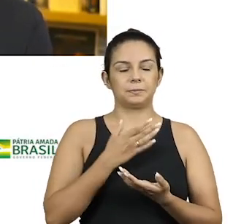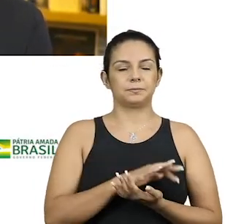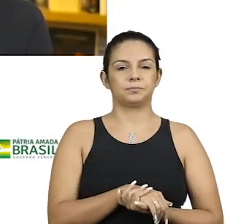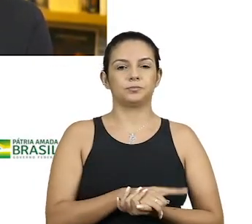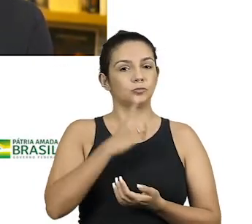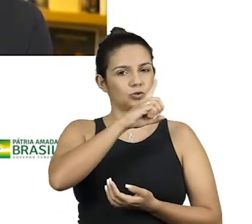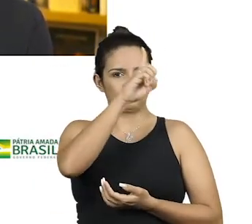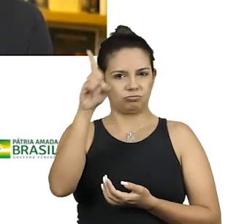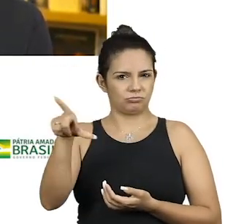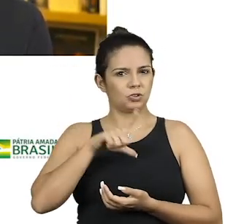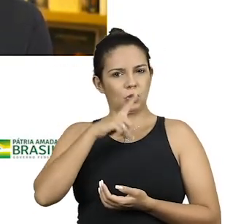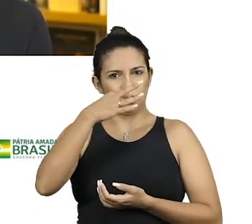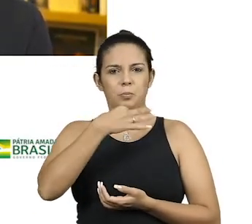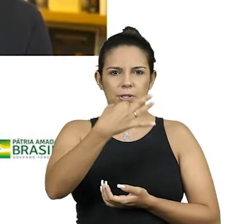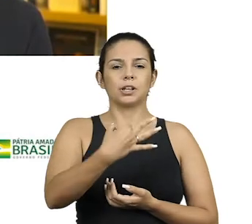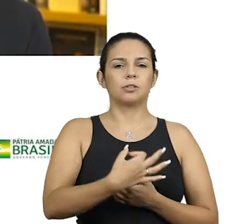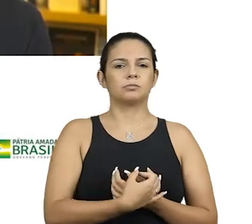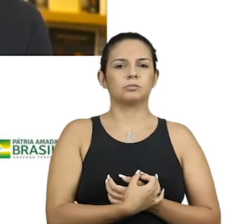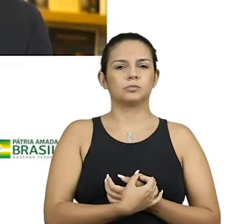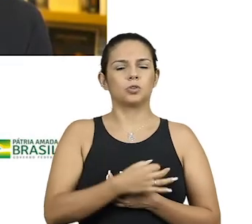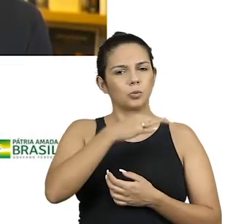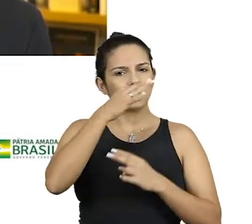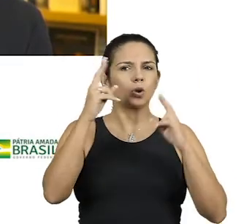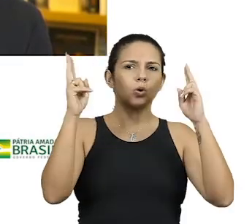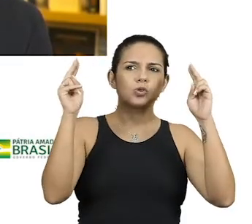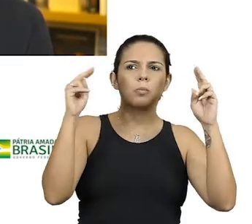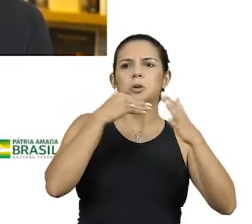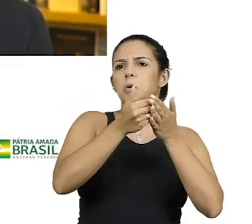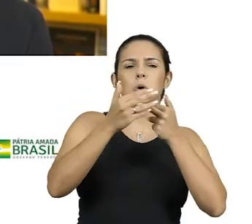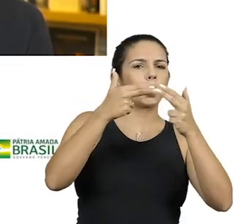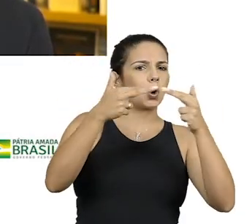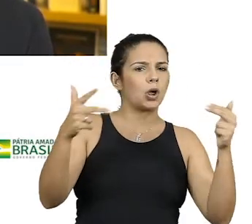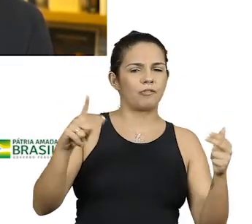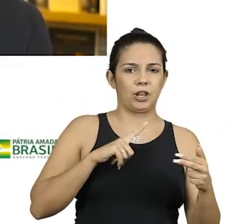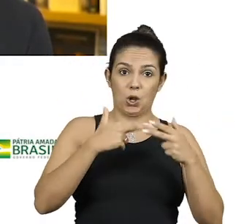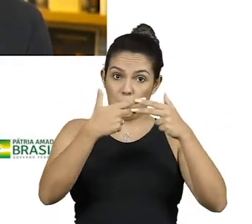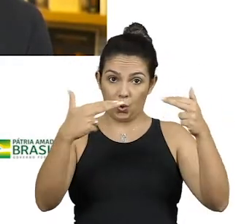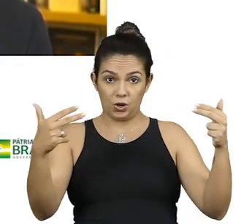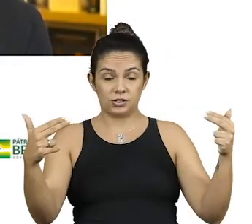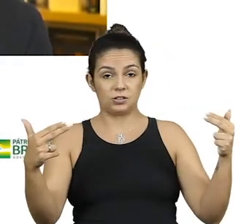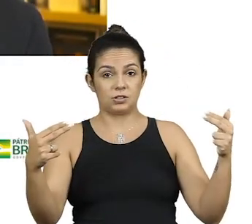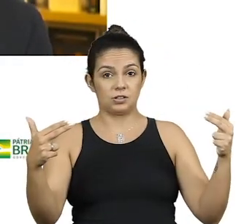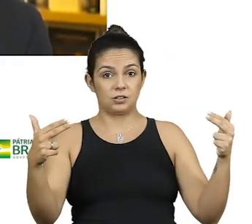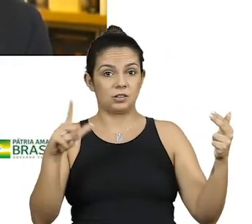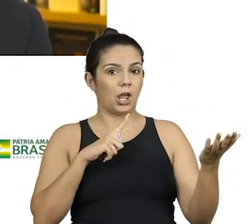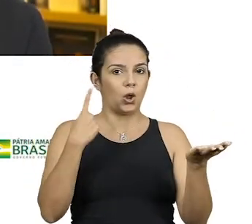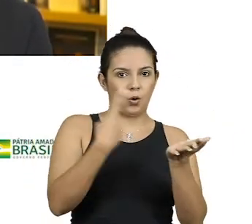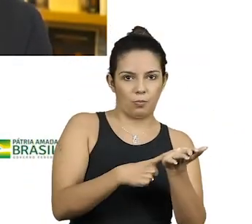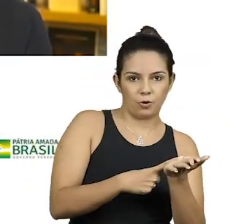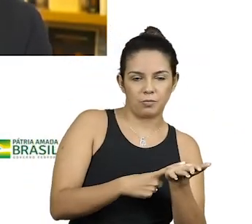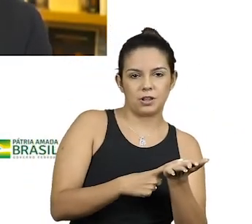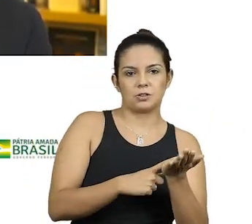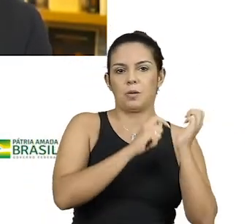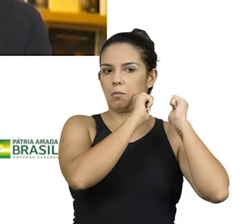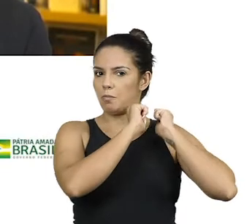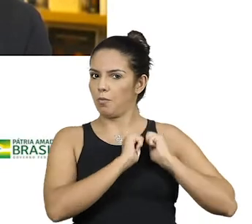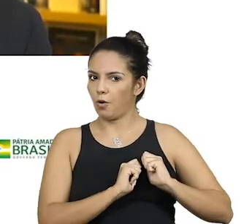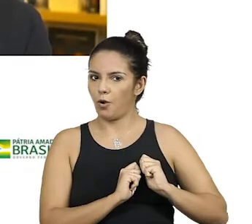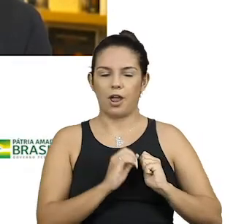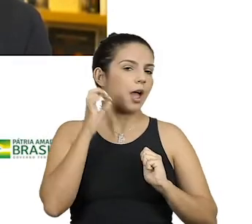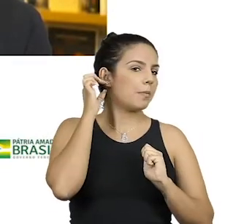Um dia você vai ter opinião sobre as coisas. Vai ter coisas. Compromissos, bolsas,